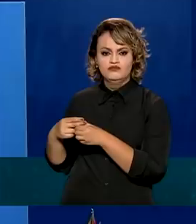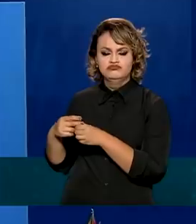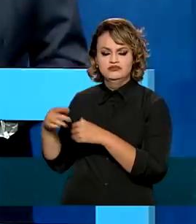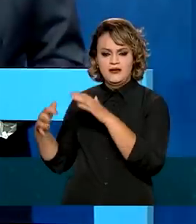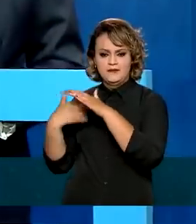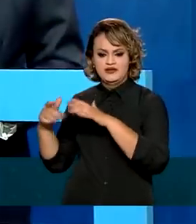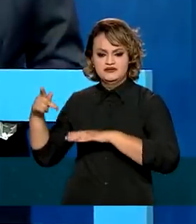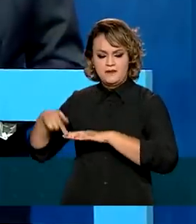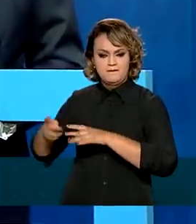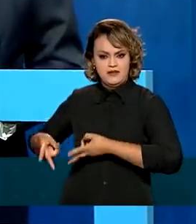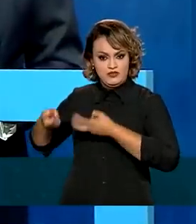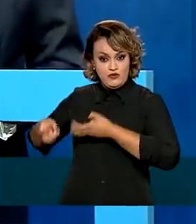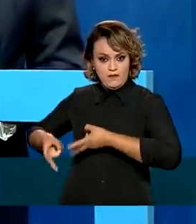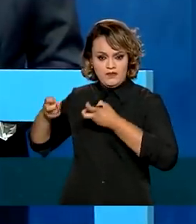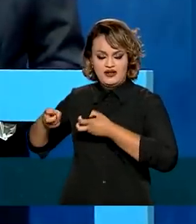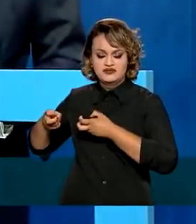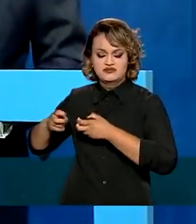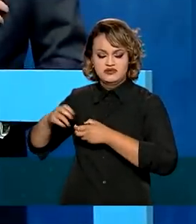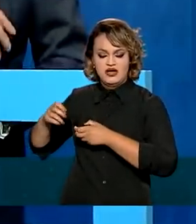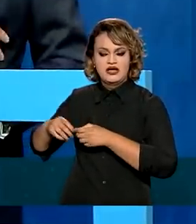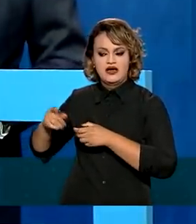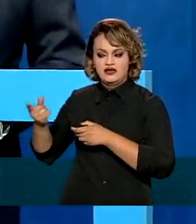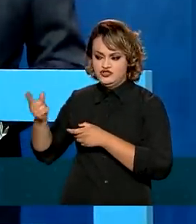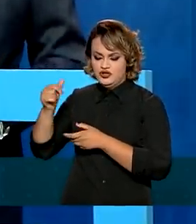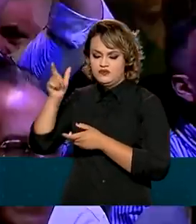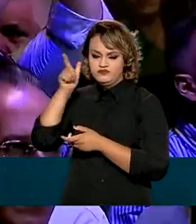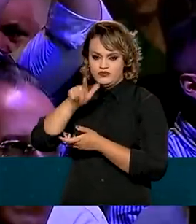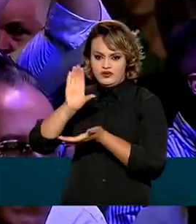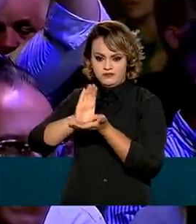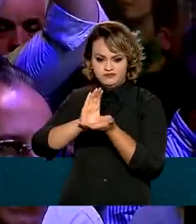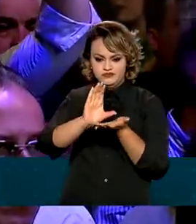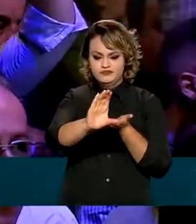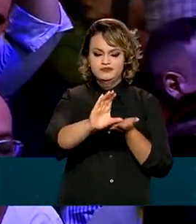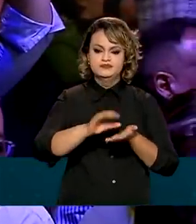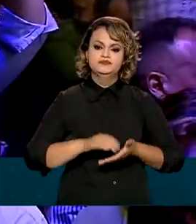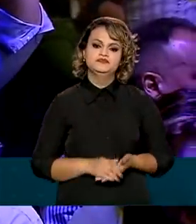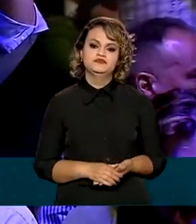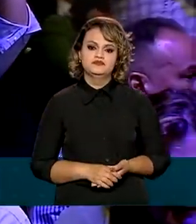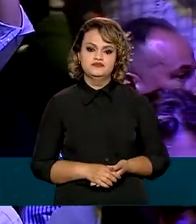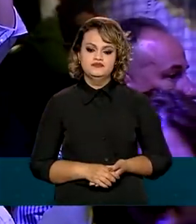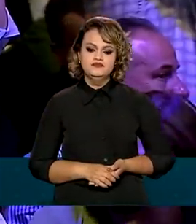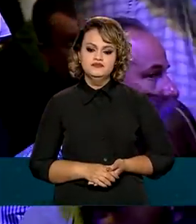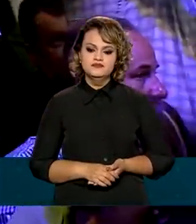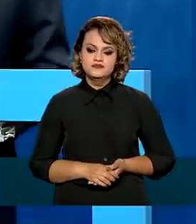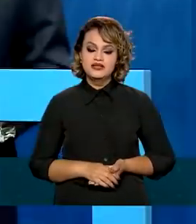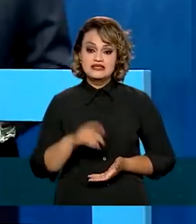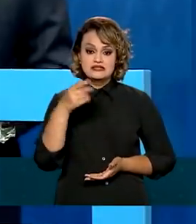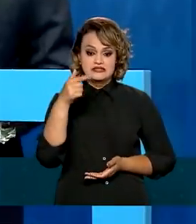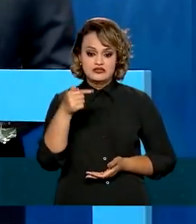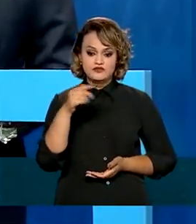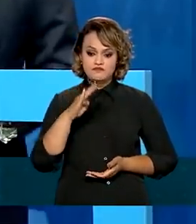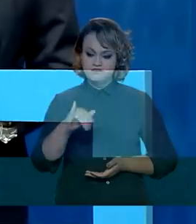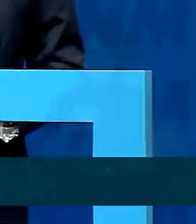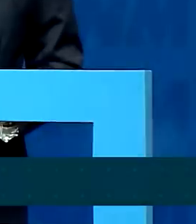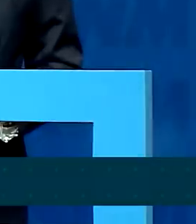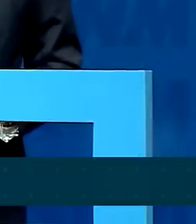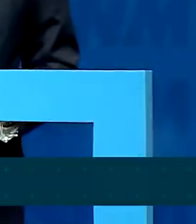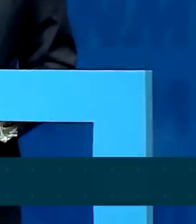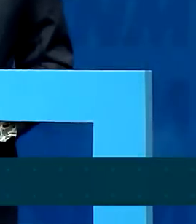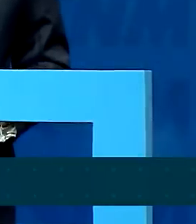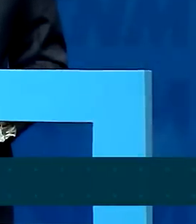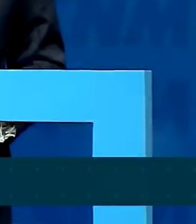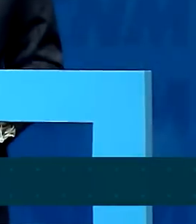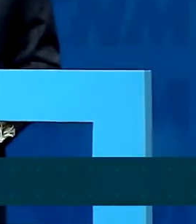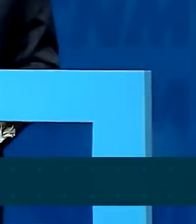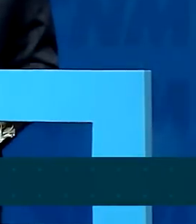Petrobras, pela exploração do petróleo da chamada sessão onerosa. Sete bilhões de reais para estados